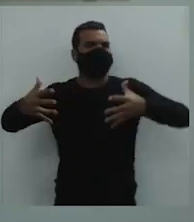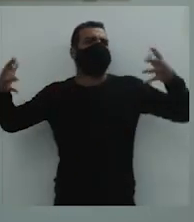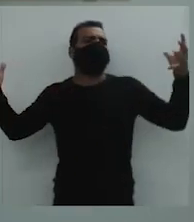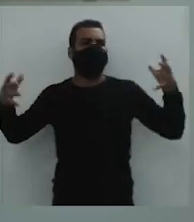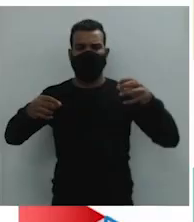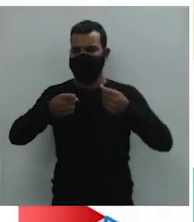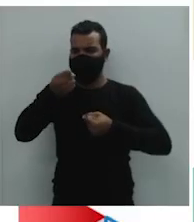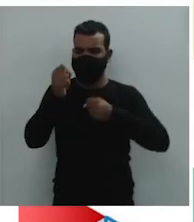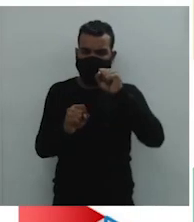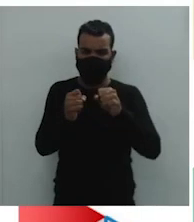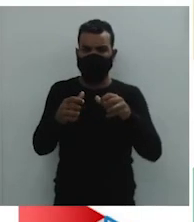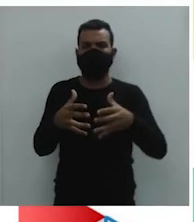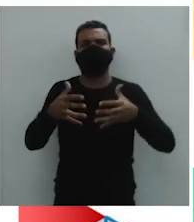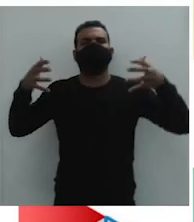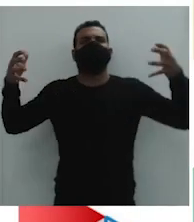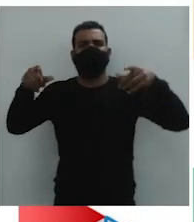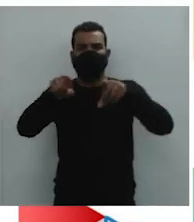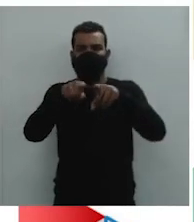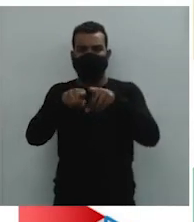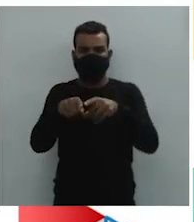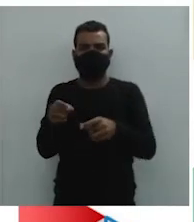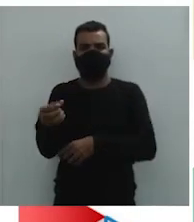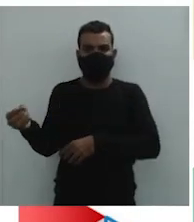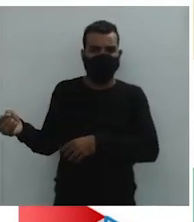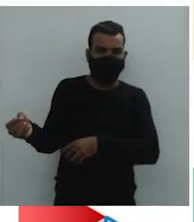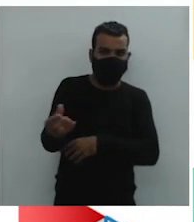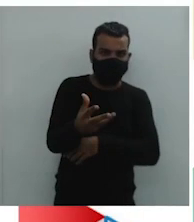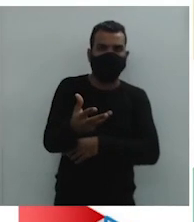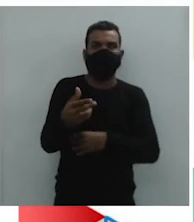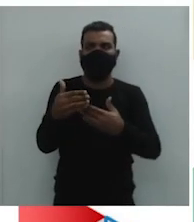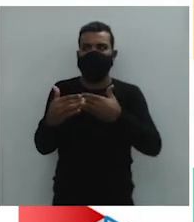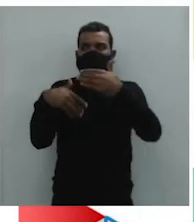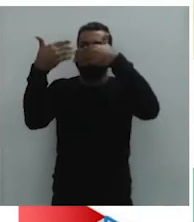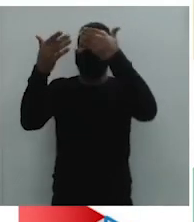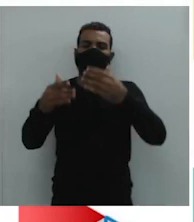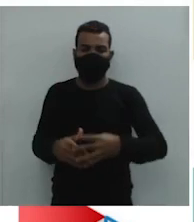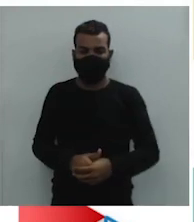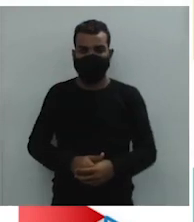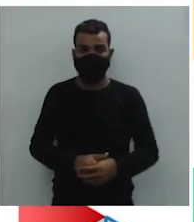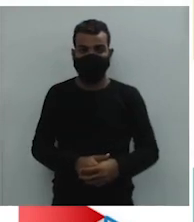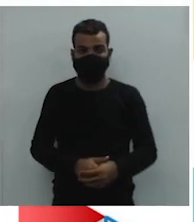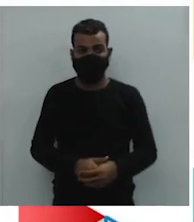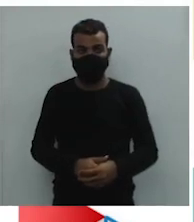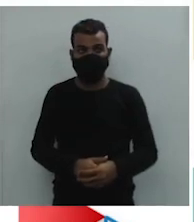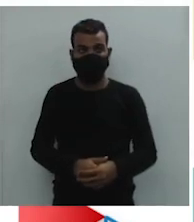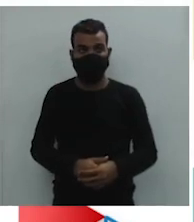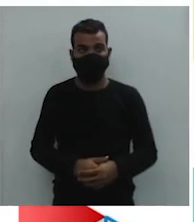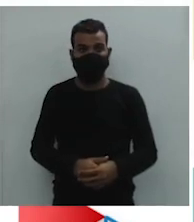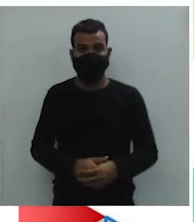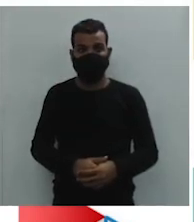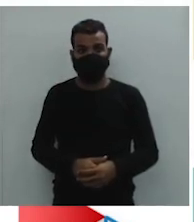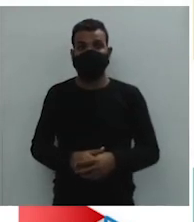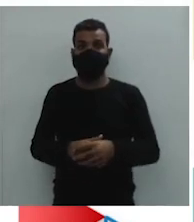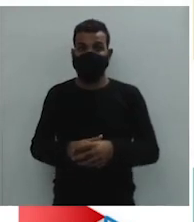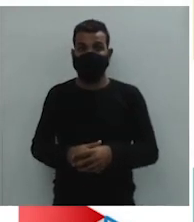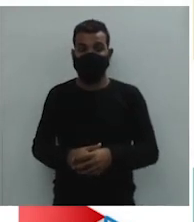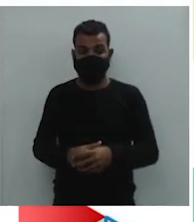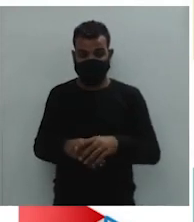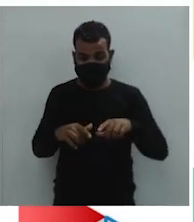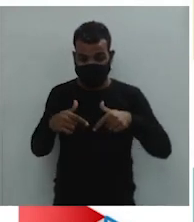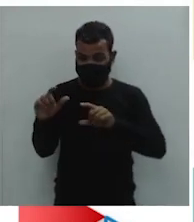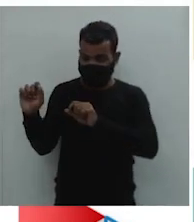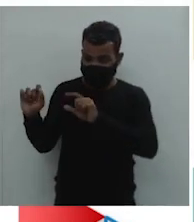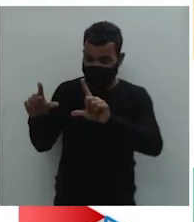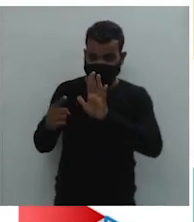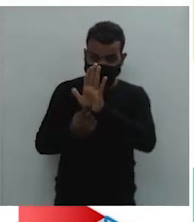industrializadas, tanto modernas como aquelas desenvolvidas. E, para concluir o nosso